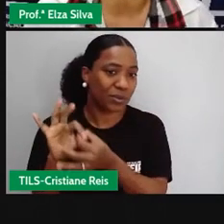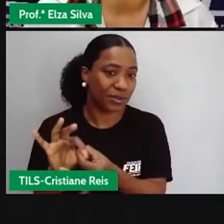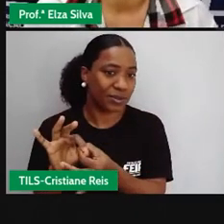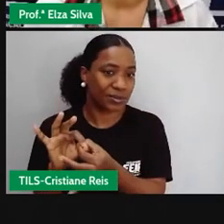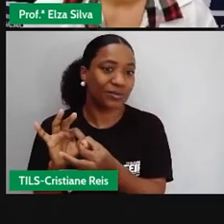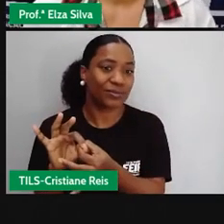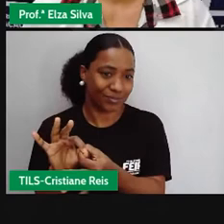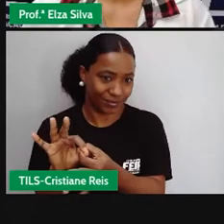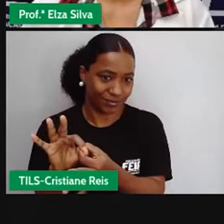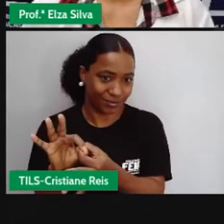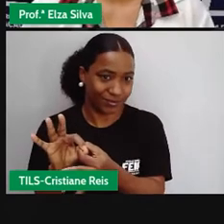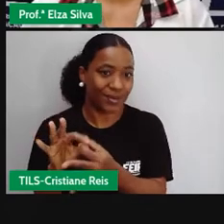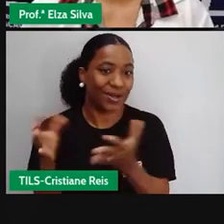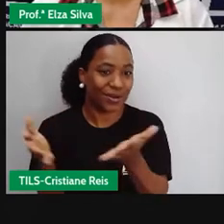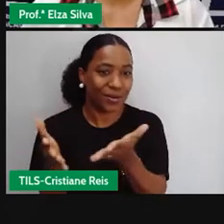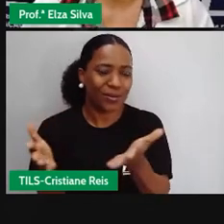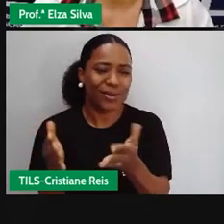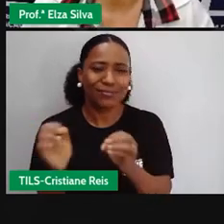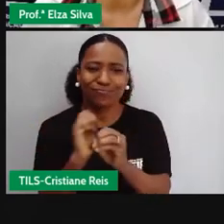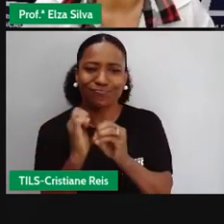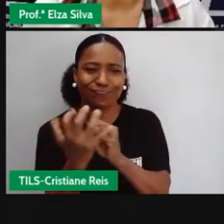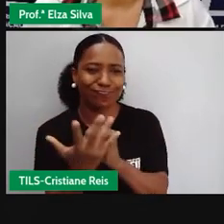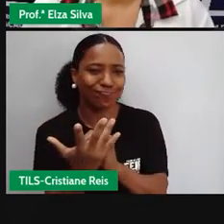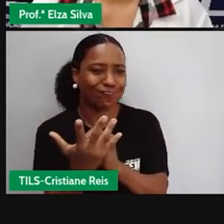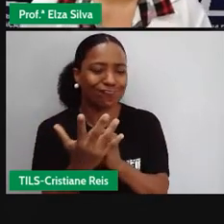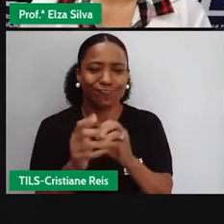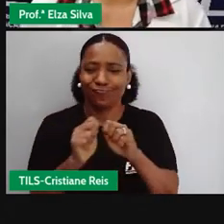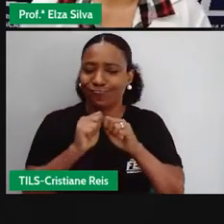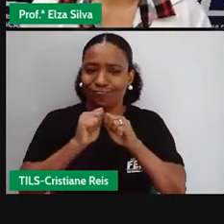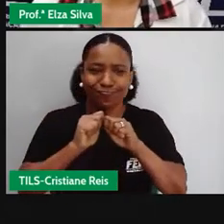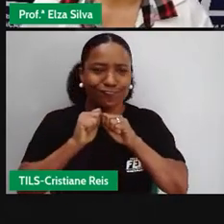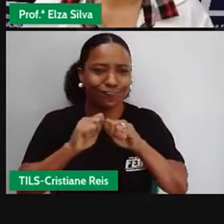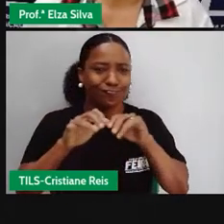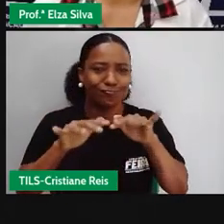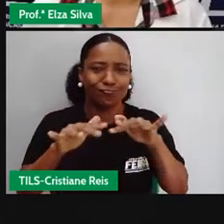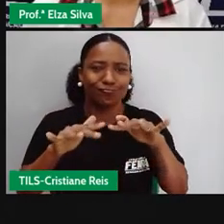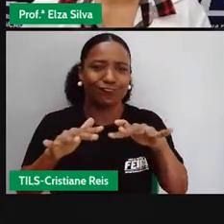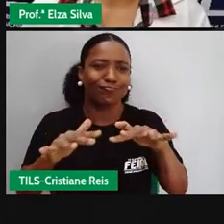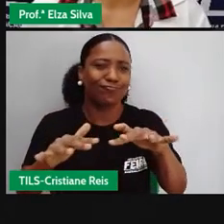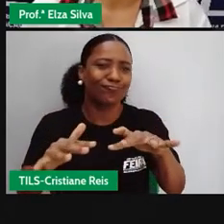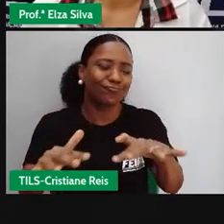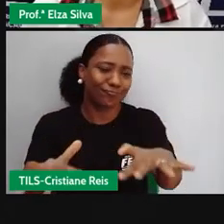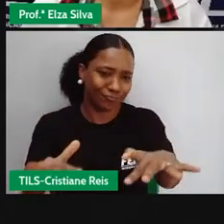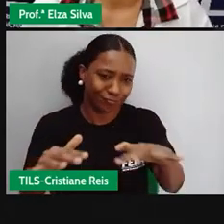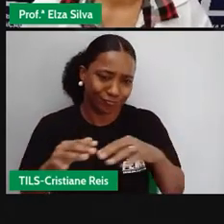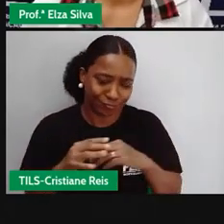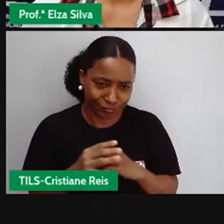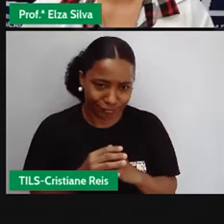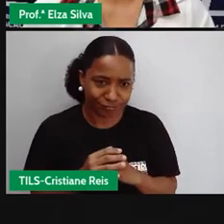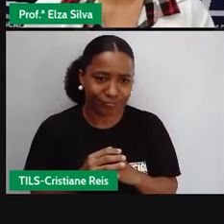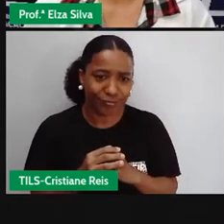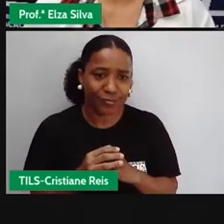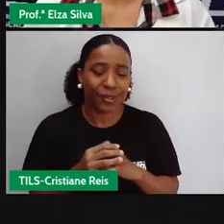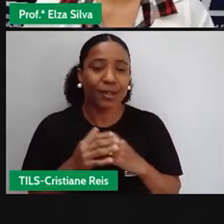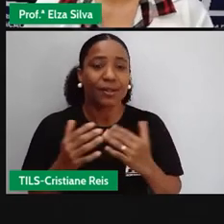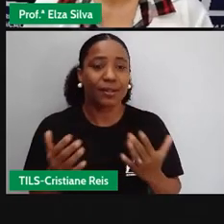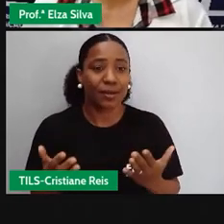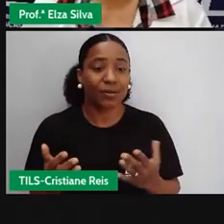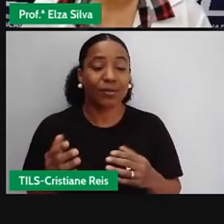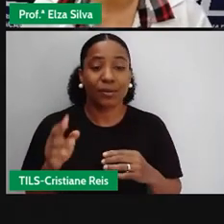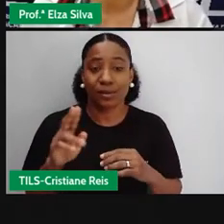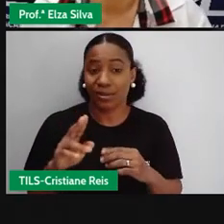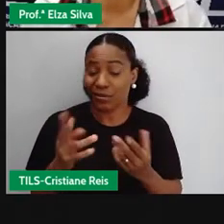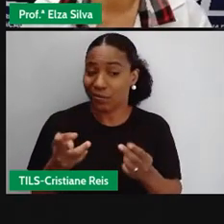vivendo, que é a disseminação da doença Covid-19. Então, justamente